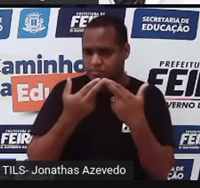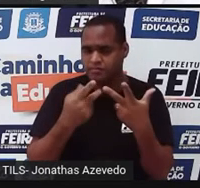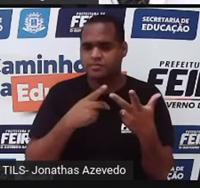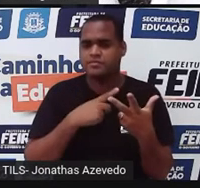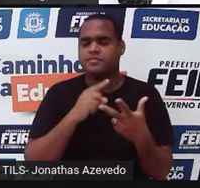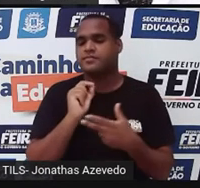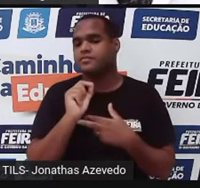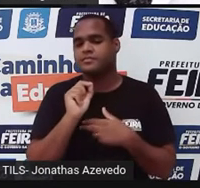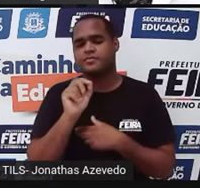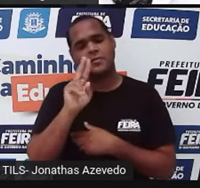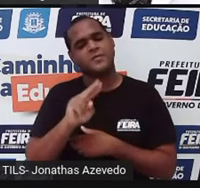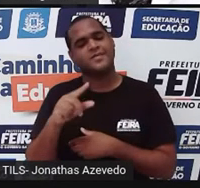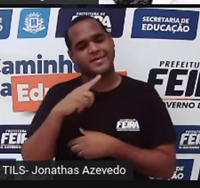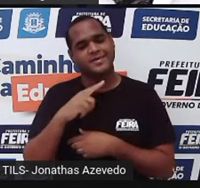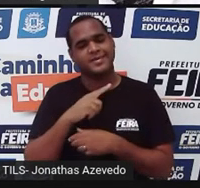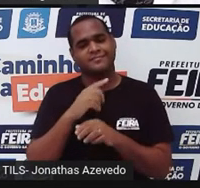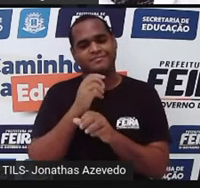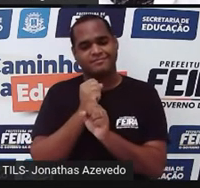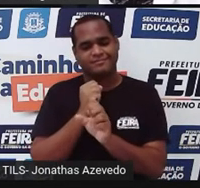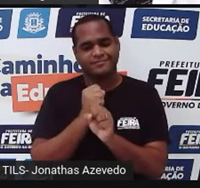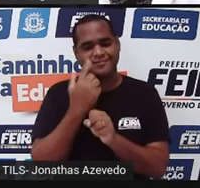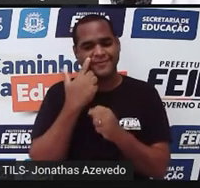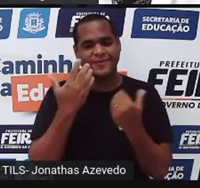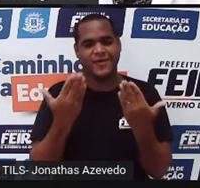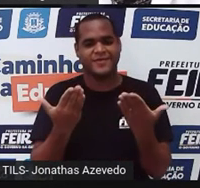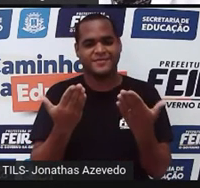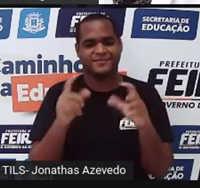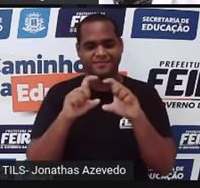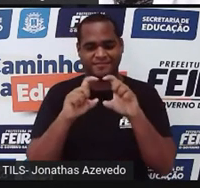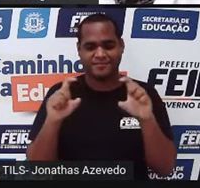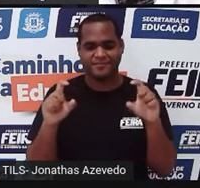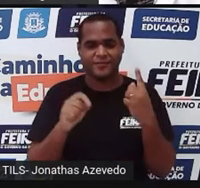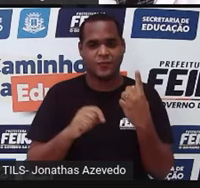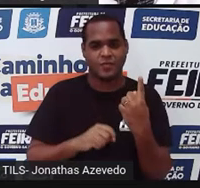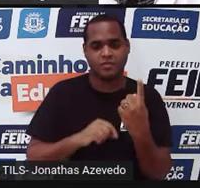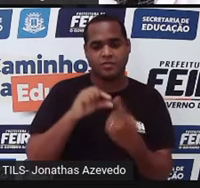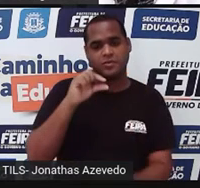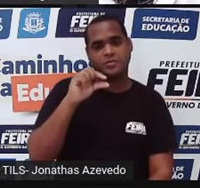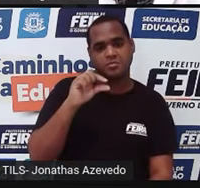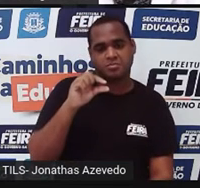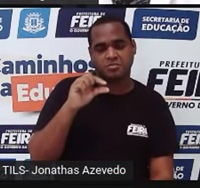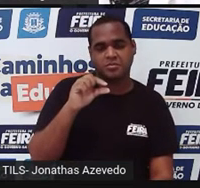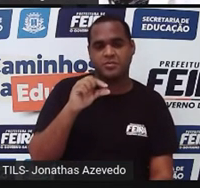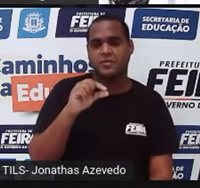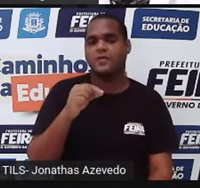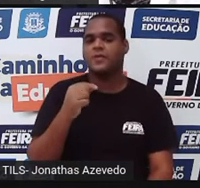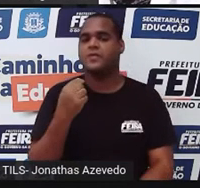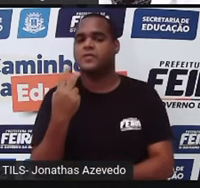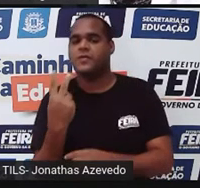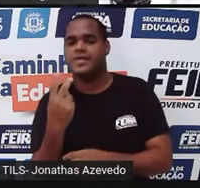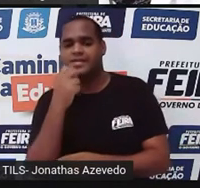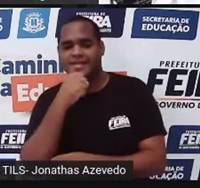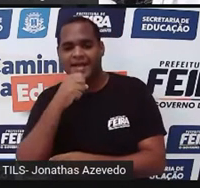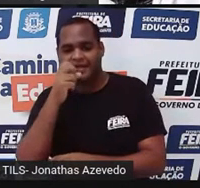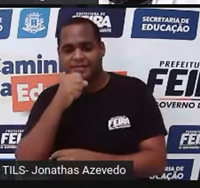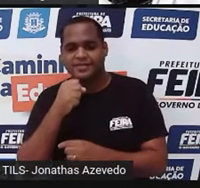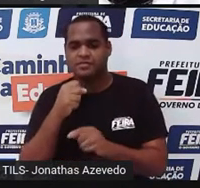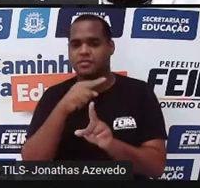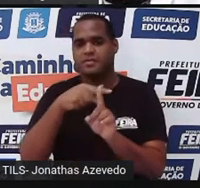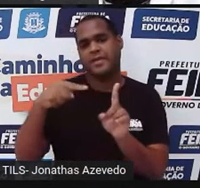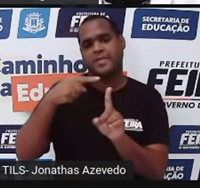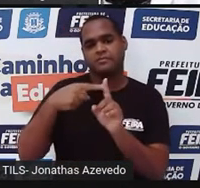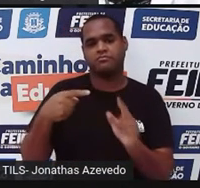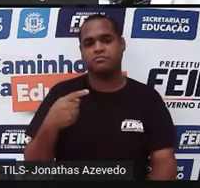a gente usa sempre a nossa escalazinha. Número um em vermelho para pouco. Número dois em